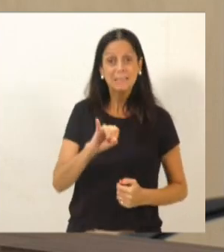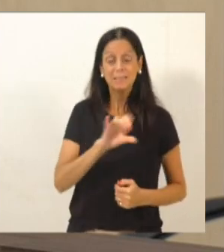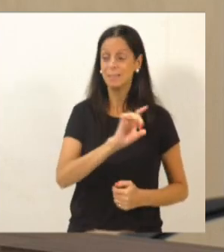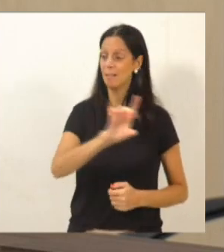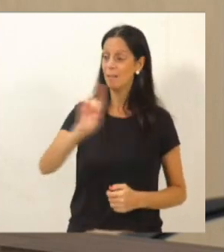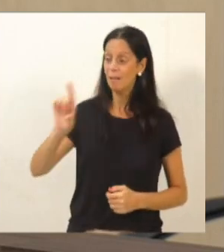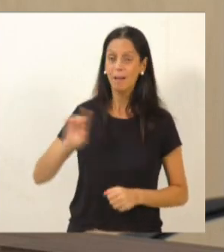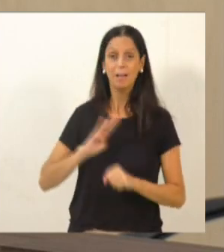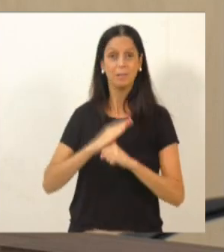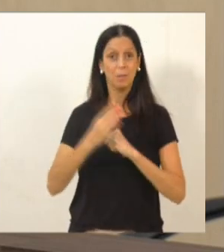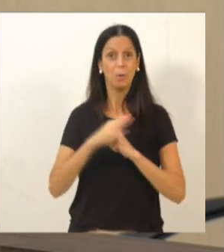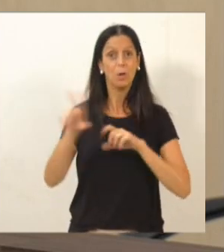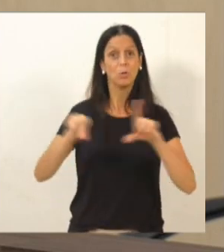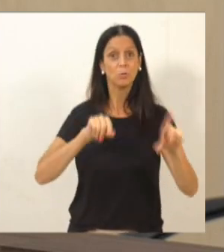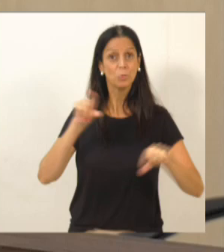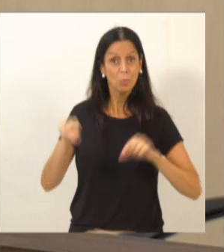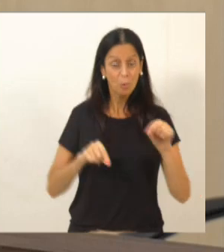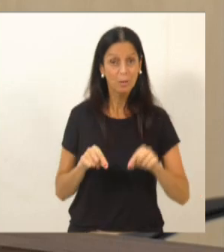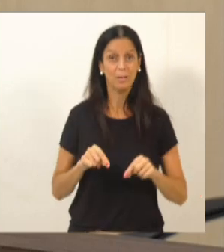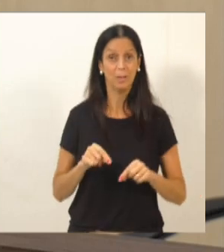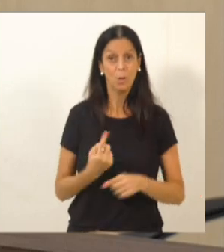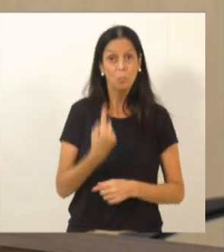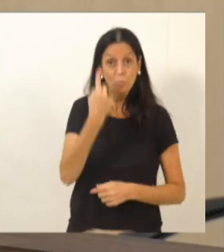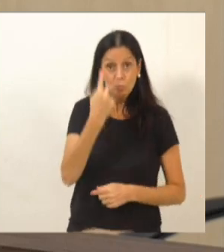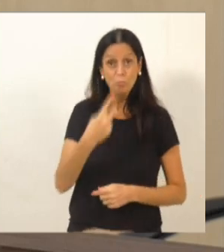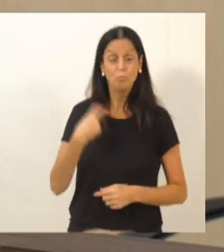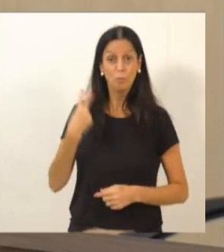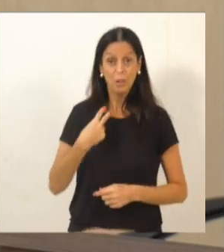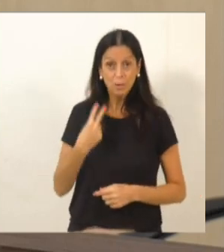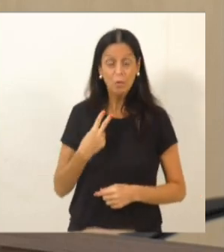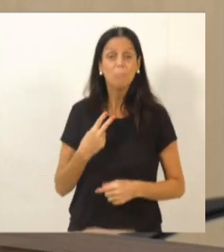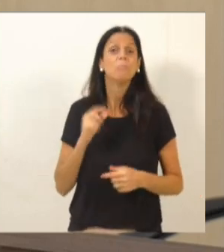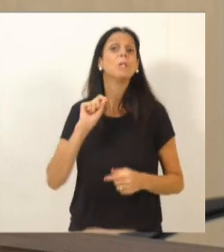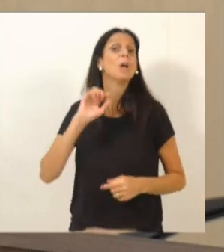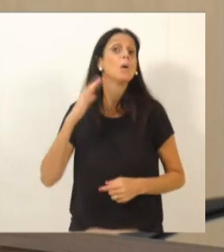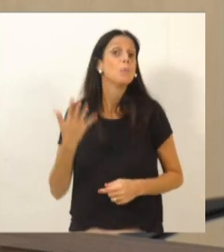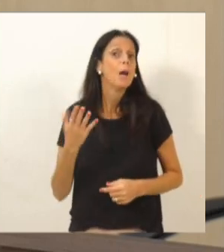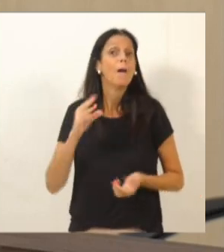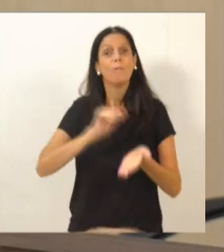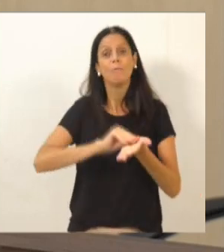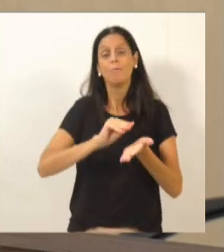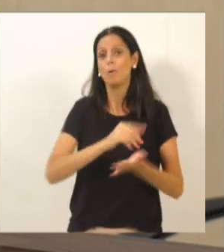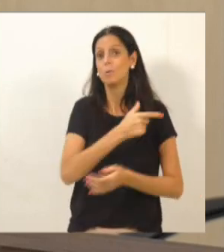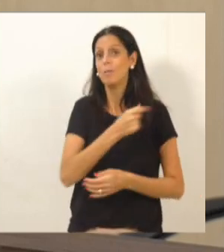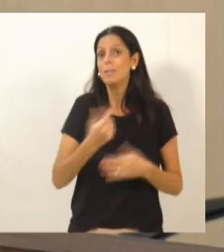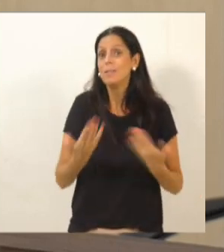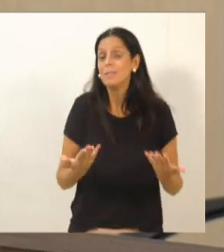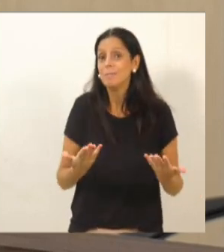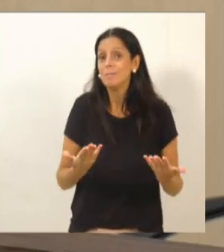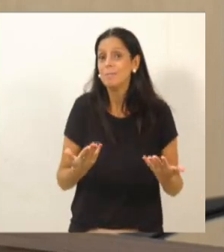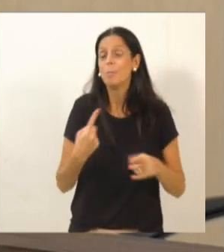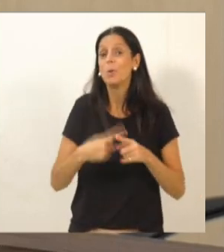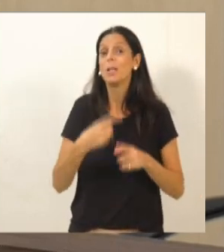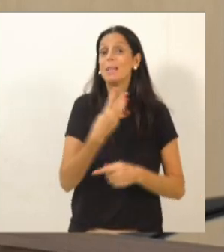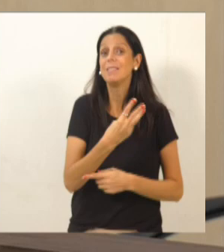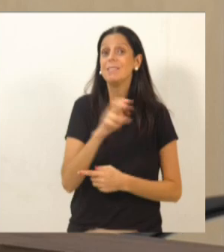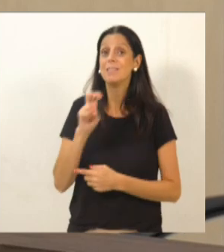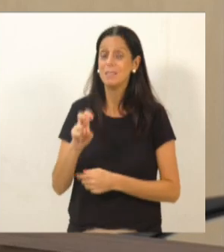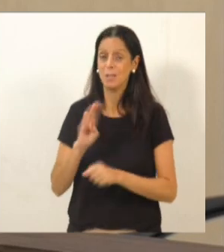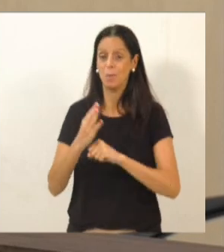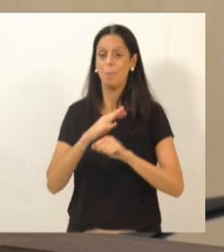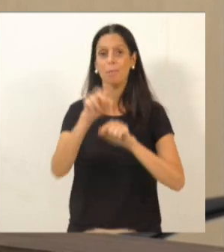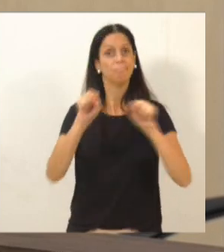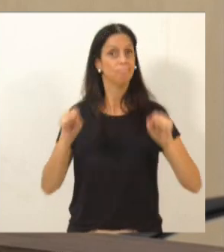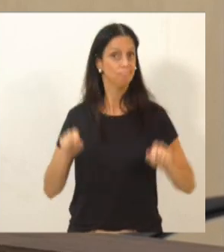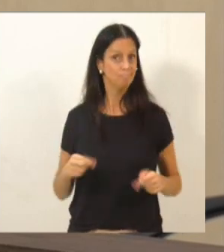bairro eleger um vereador, fica 20 de fora. Então, o vereador, quando ele está aqui trabalhando, ele está trabalhando para os 35 bairros. Tem